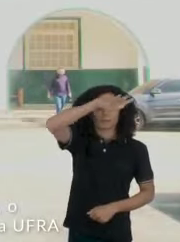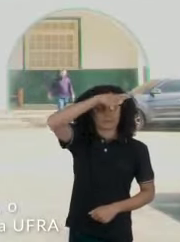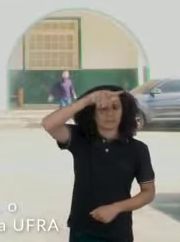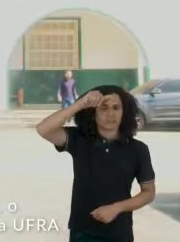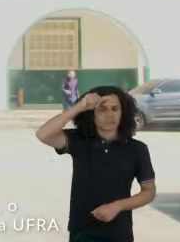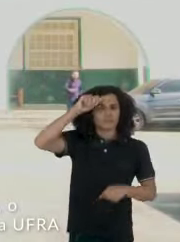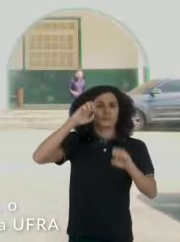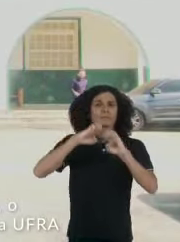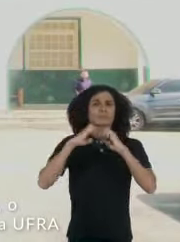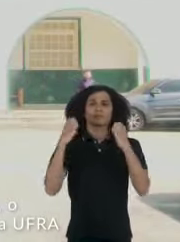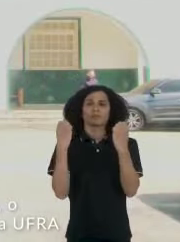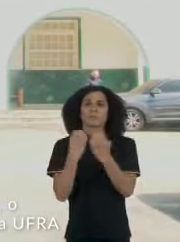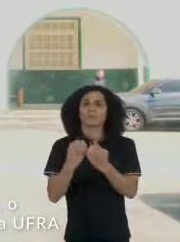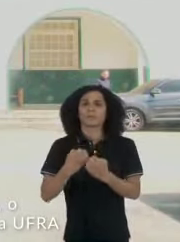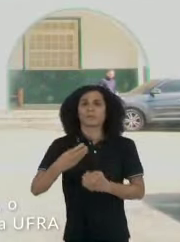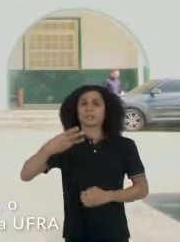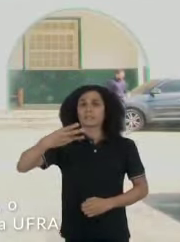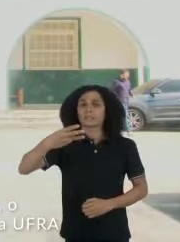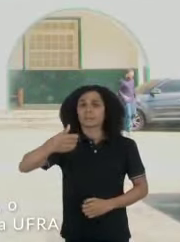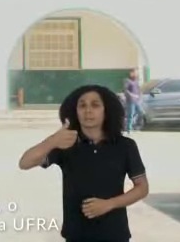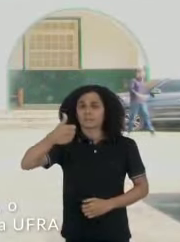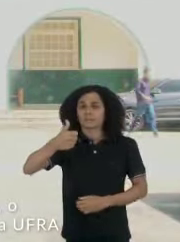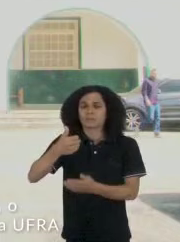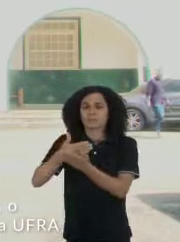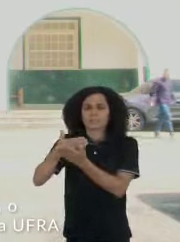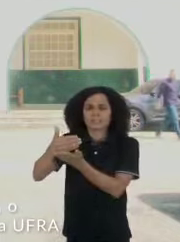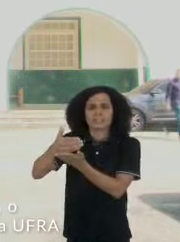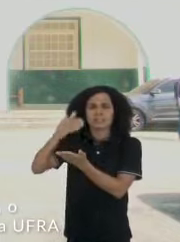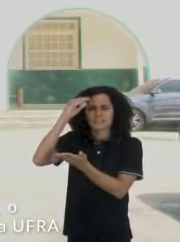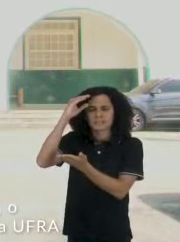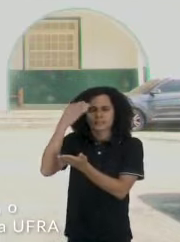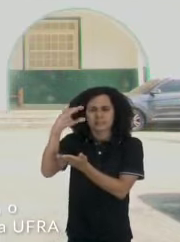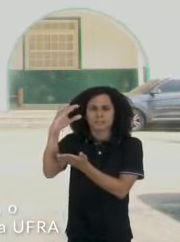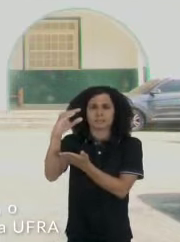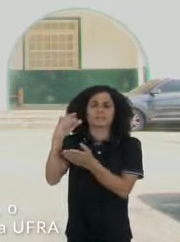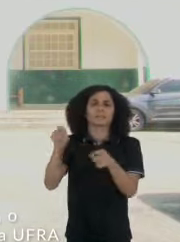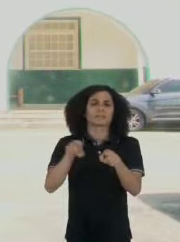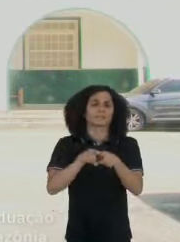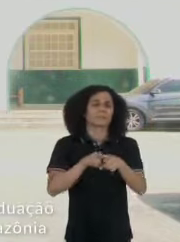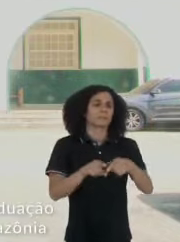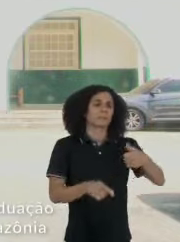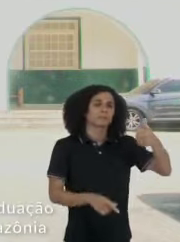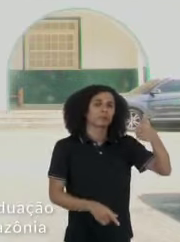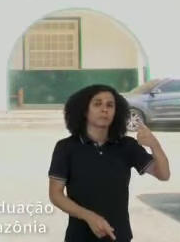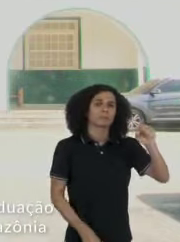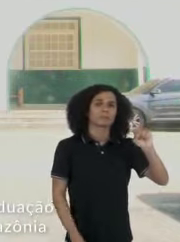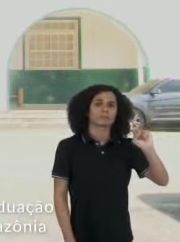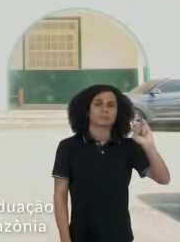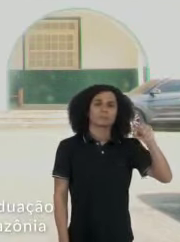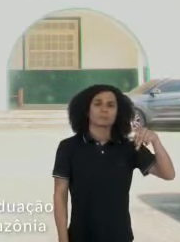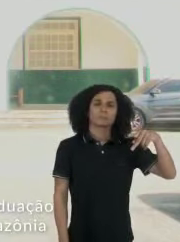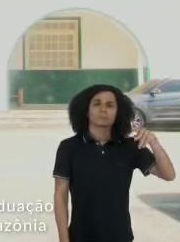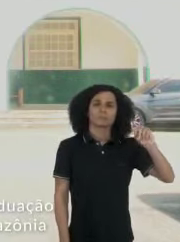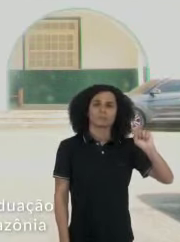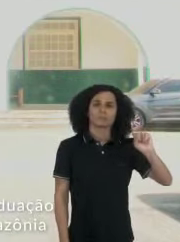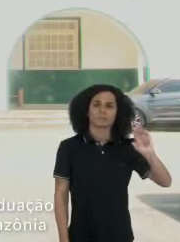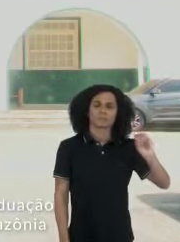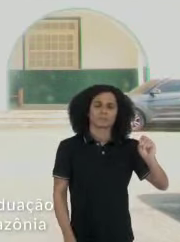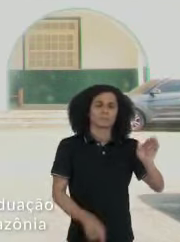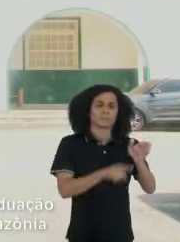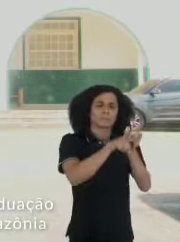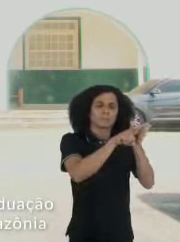esse evento o 31º Seminário de Iniciação Científica da UFRA, o 1º Simpósio de